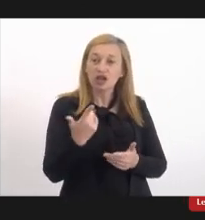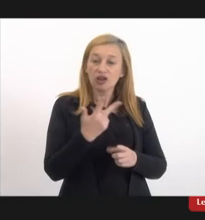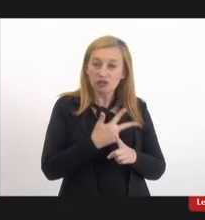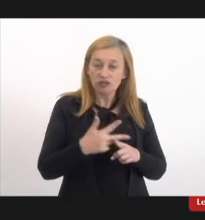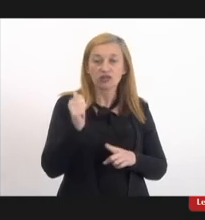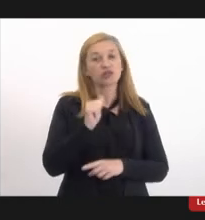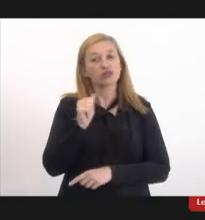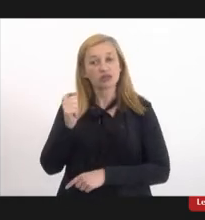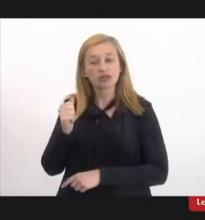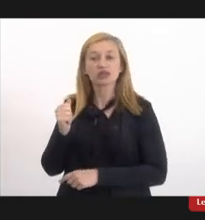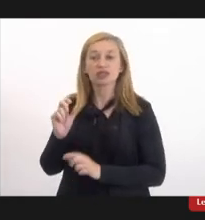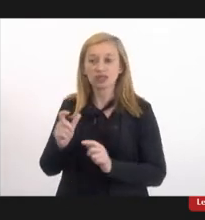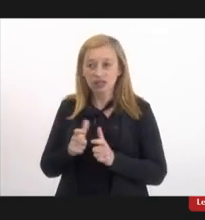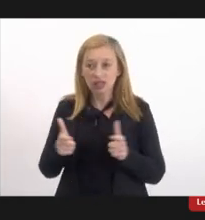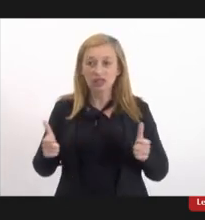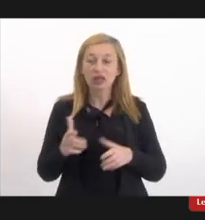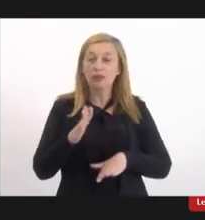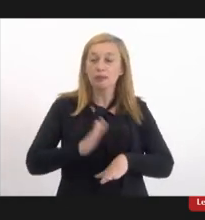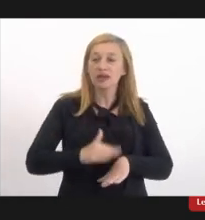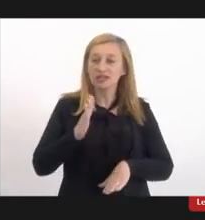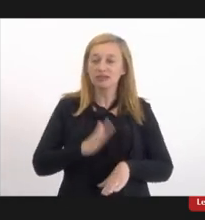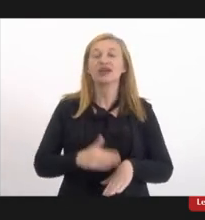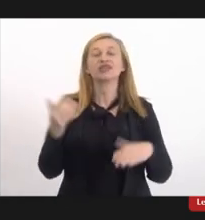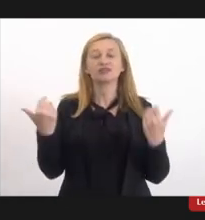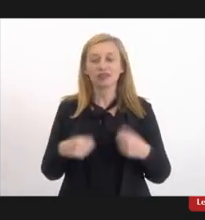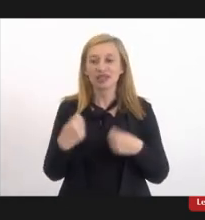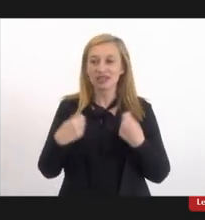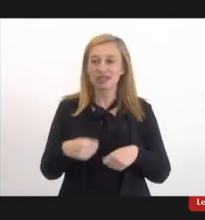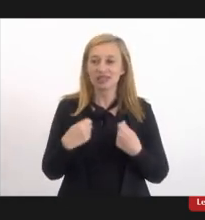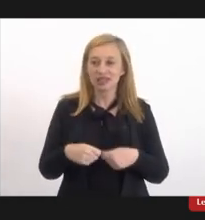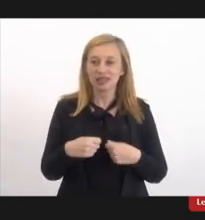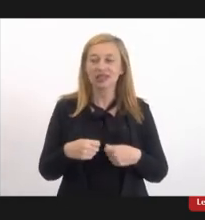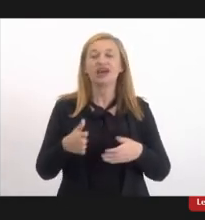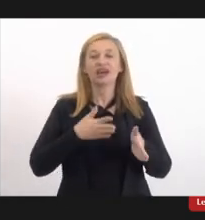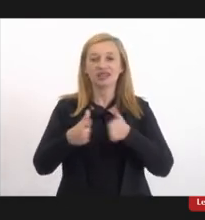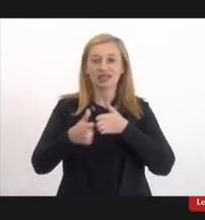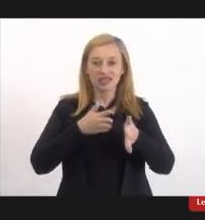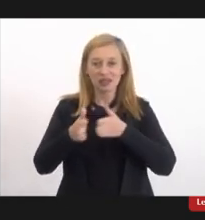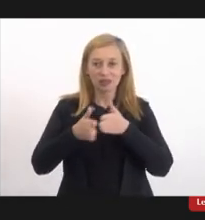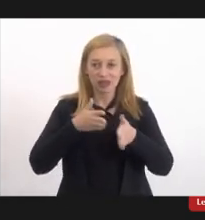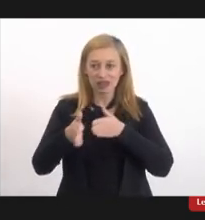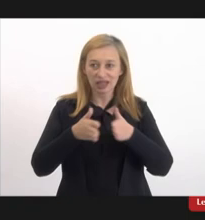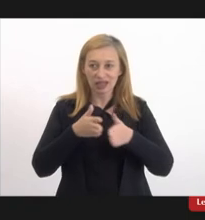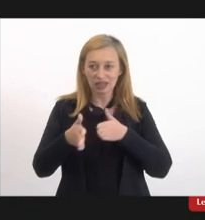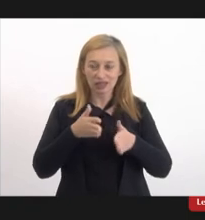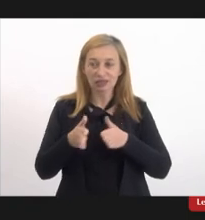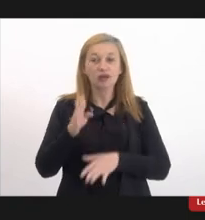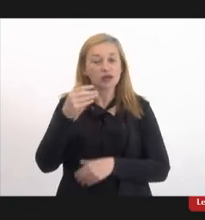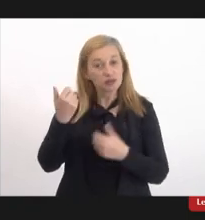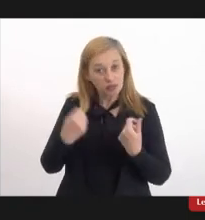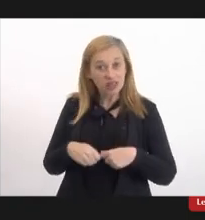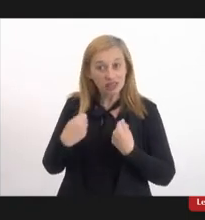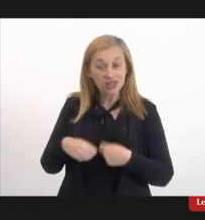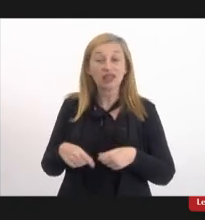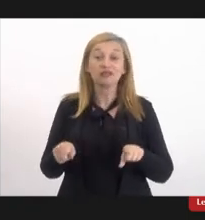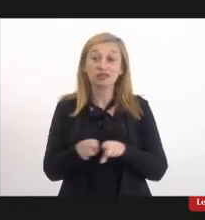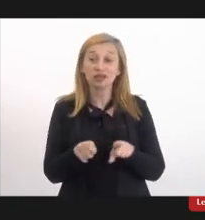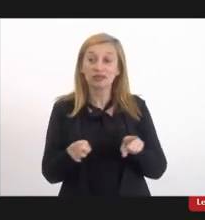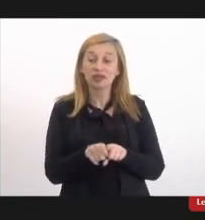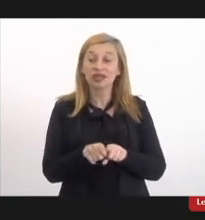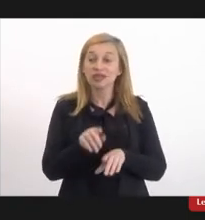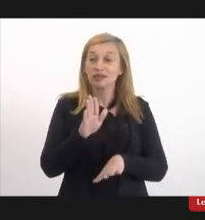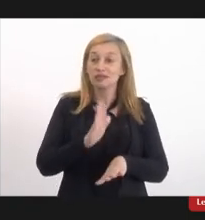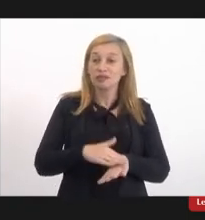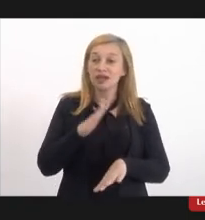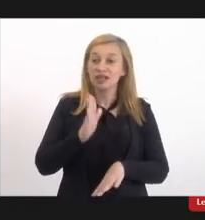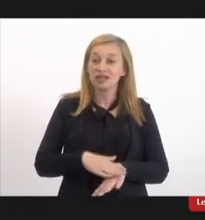grande. Precisamos cada vez mais de acessibilidade. E precisamos também cada